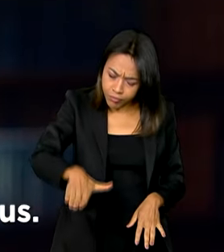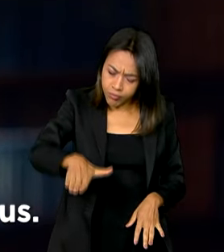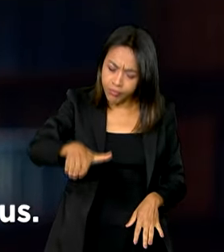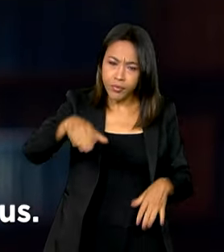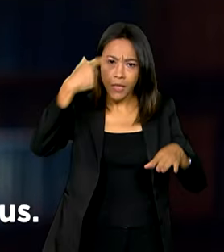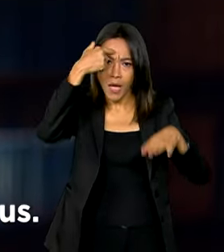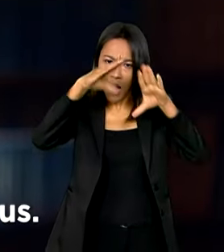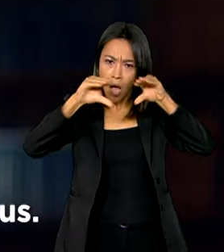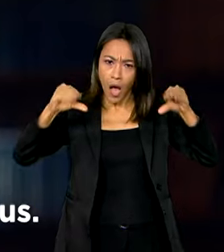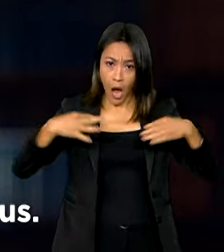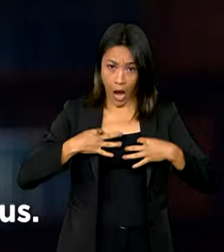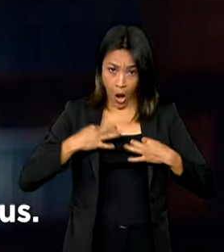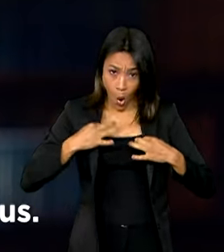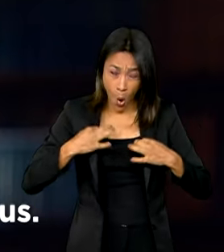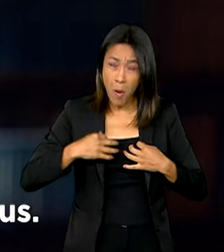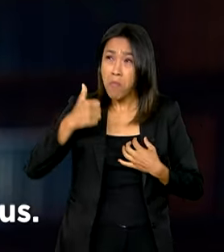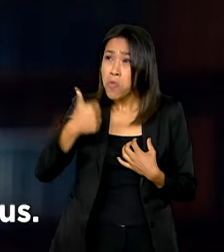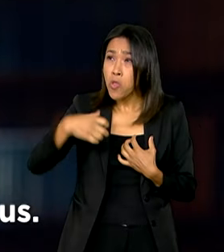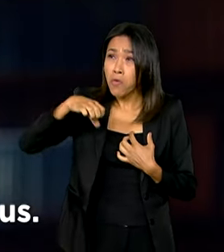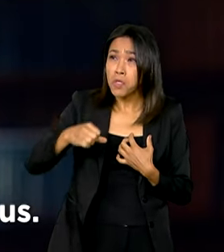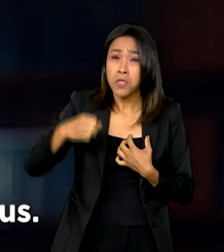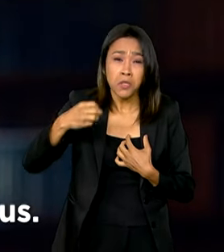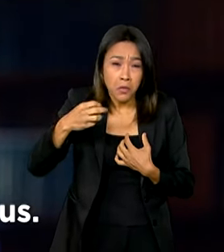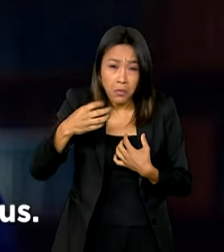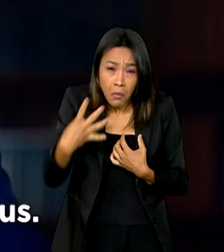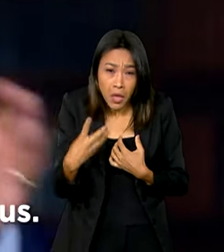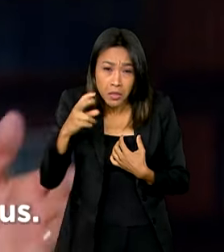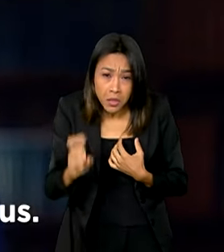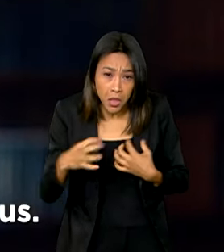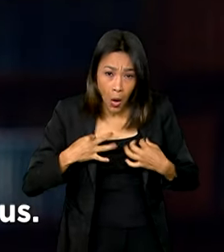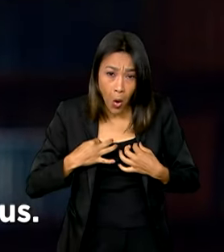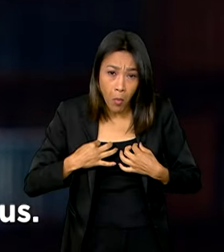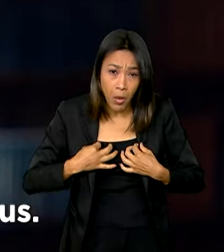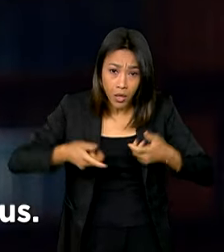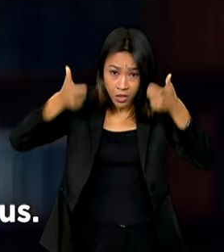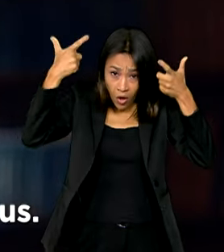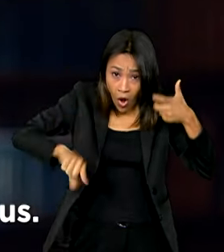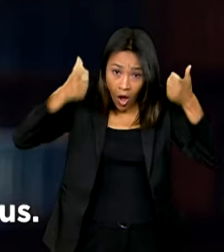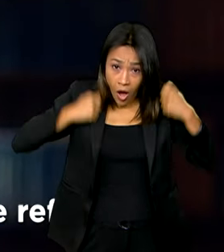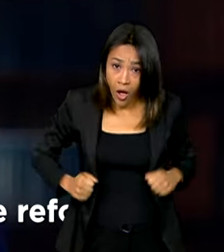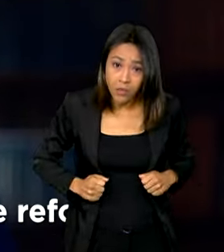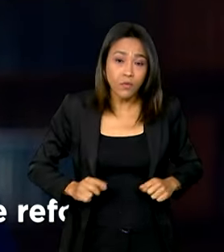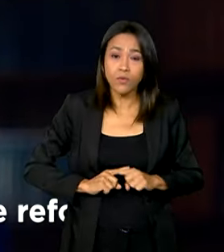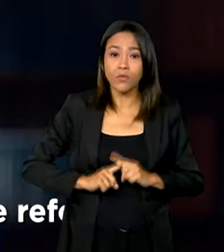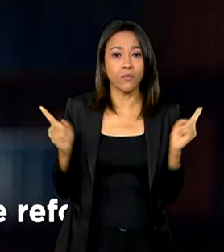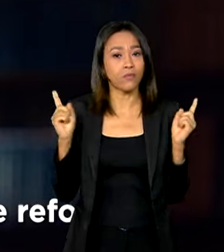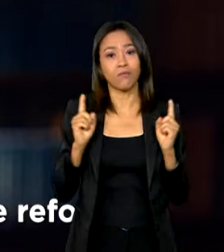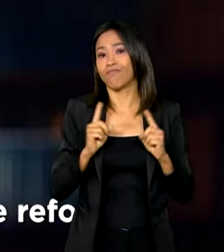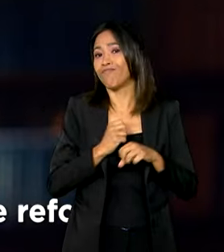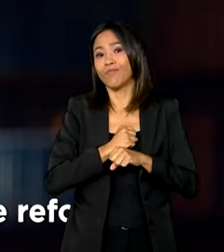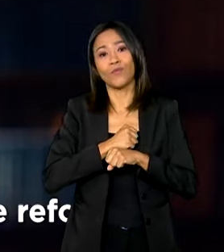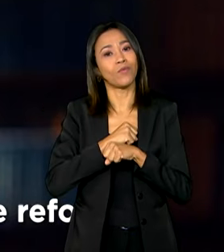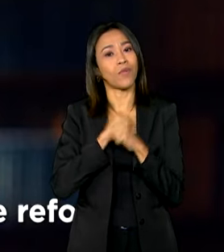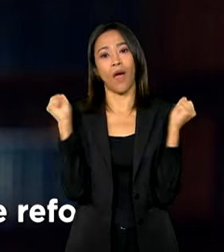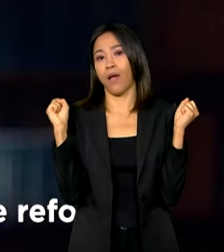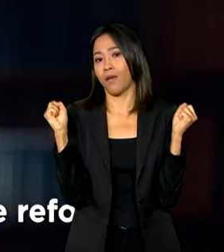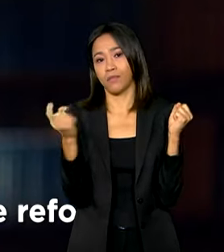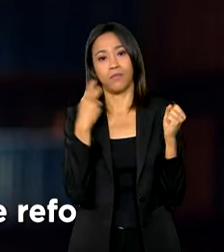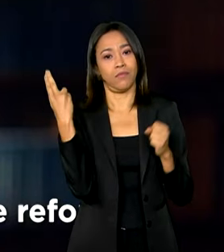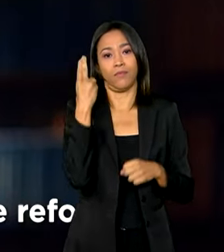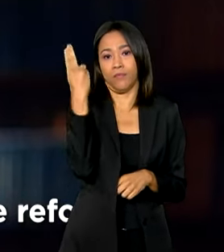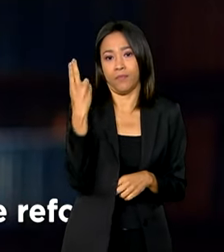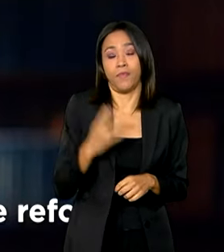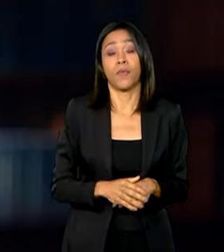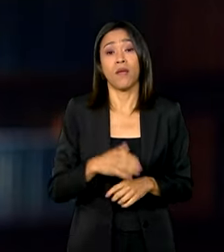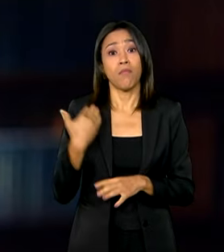as roupas que vestimos em 1945 já não nos cabem mais. Há mais de 20 anos temos